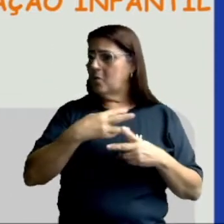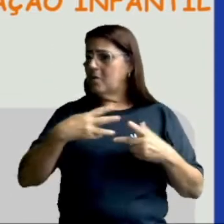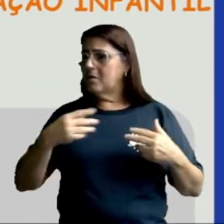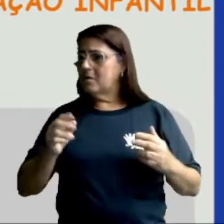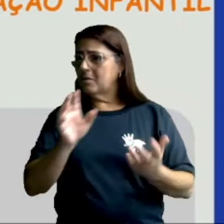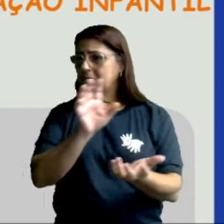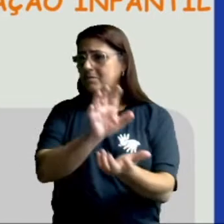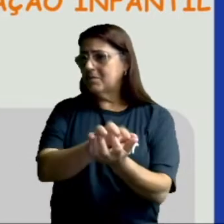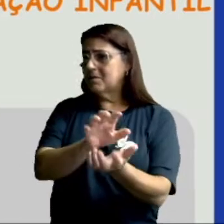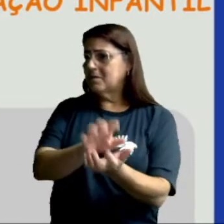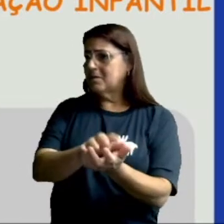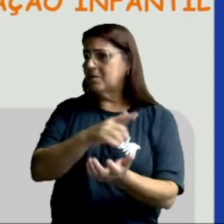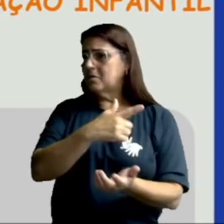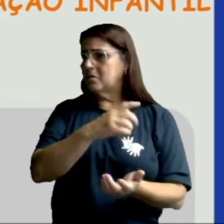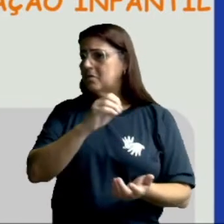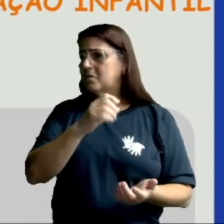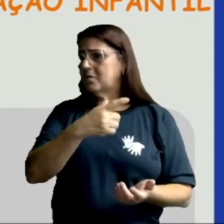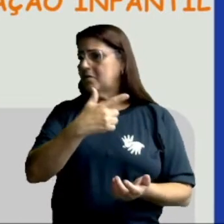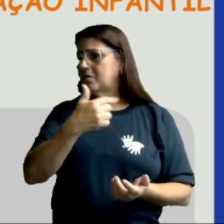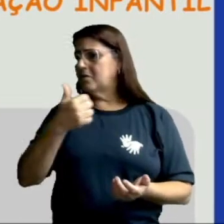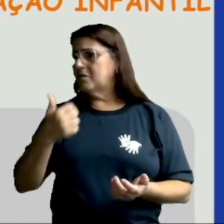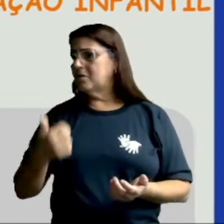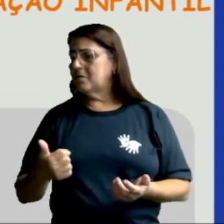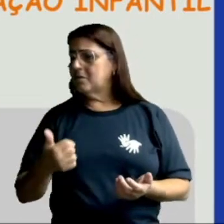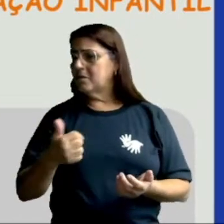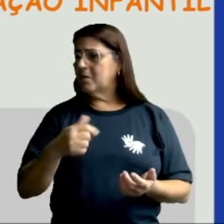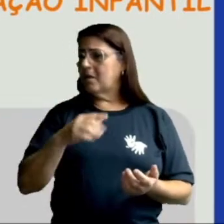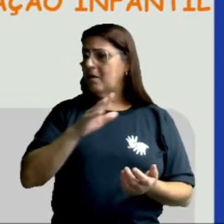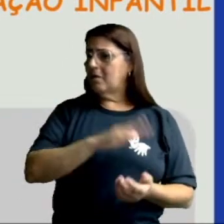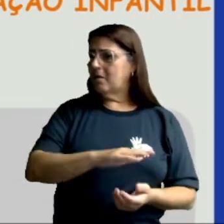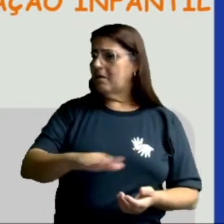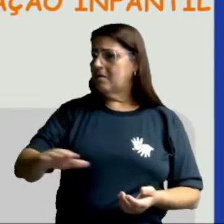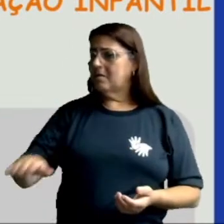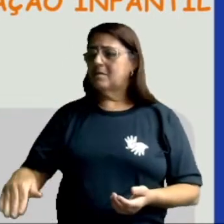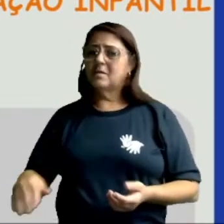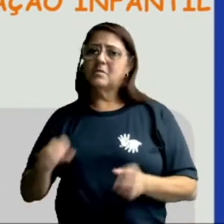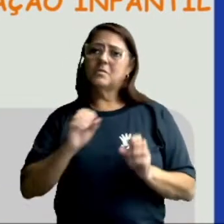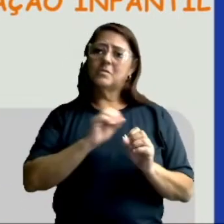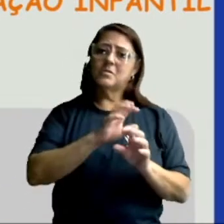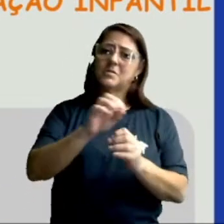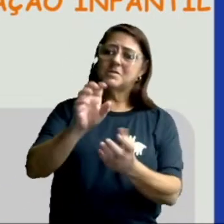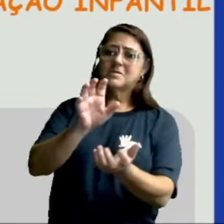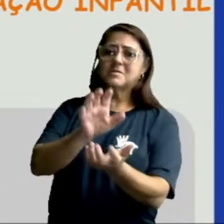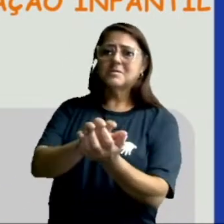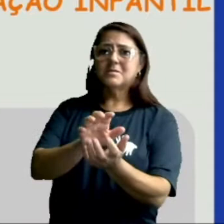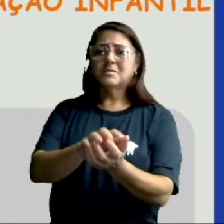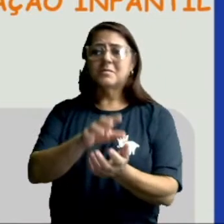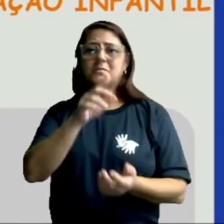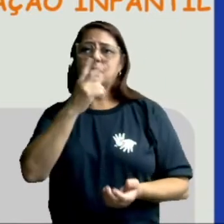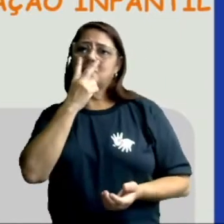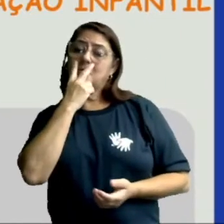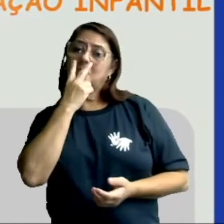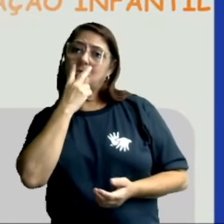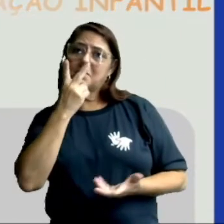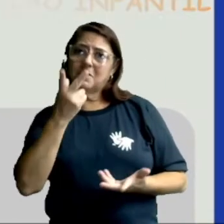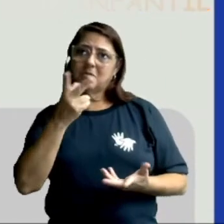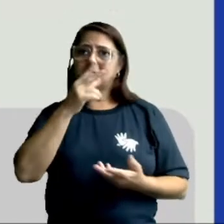Pernambuco 2020-2021 da Educação Infantil do Município de Vitória de Santo Antão.